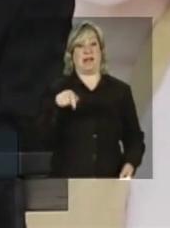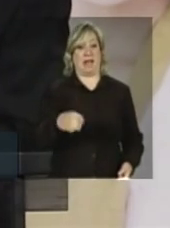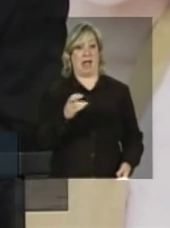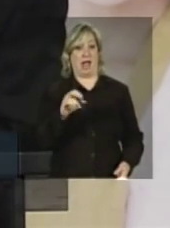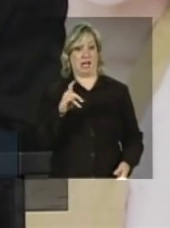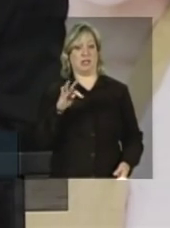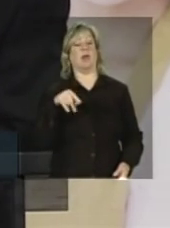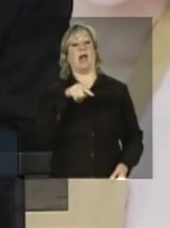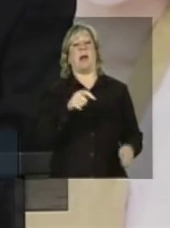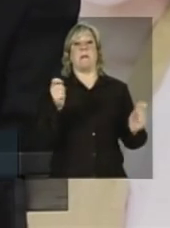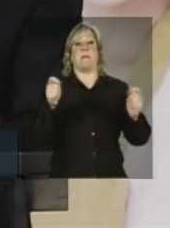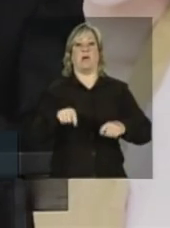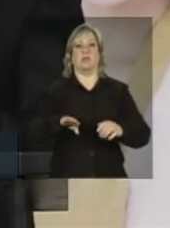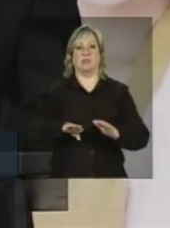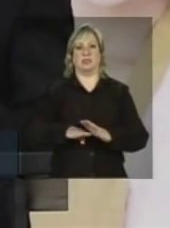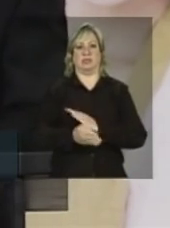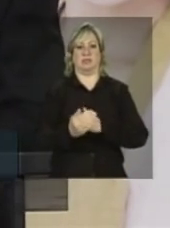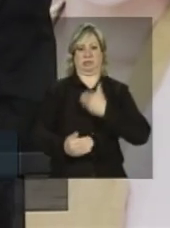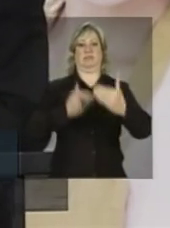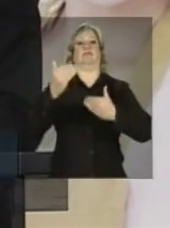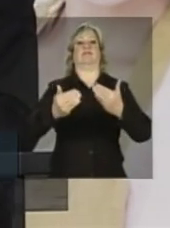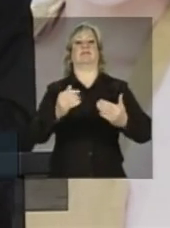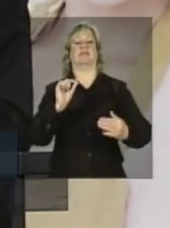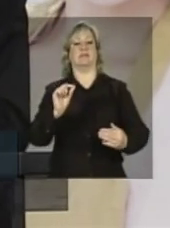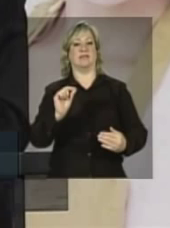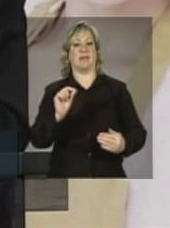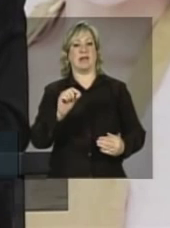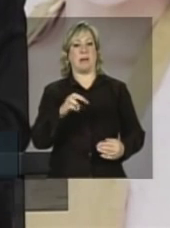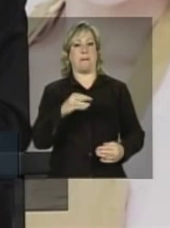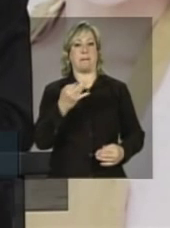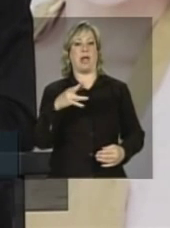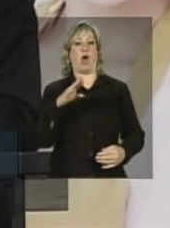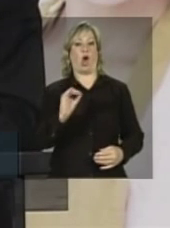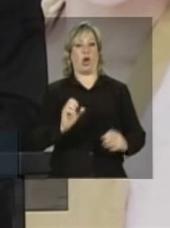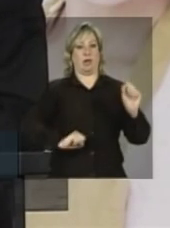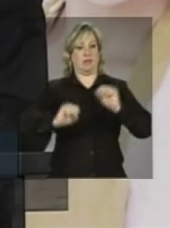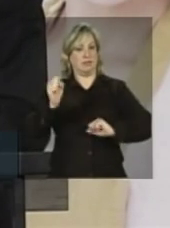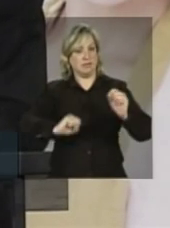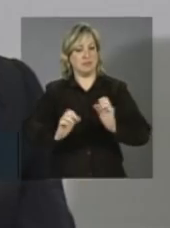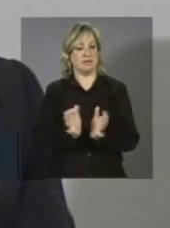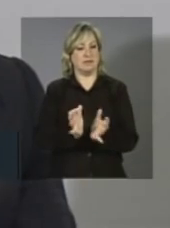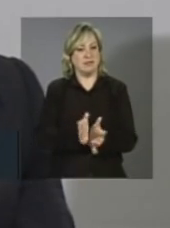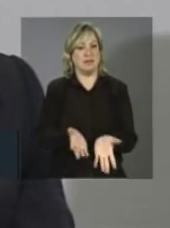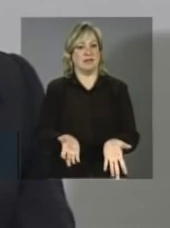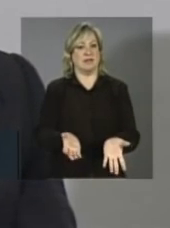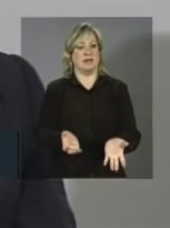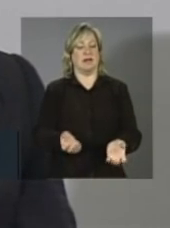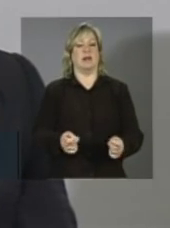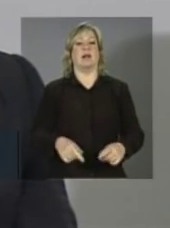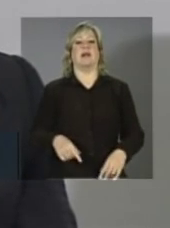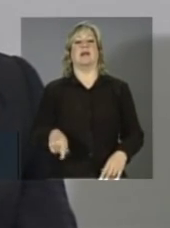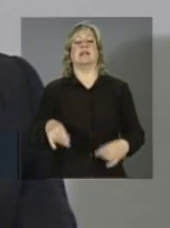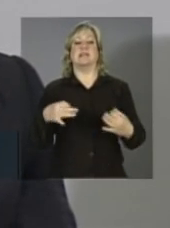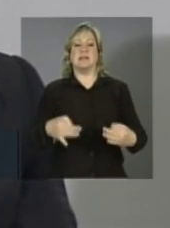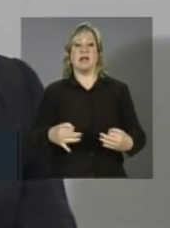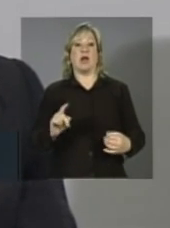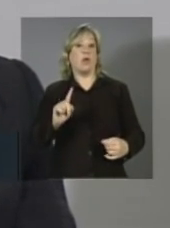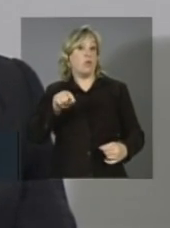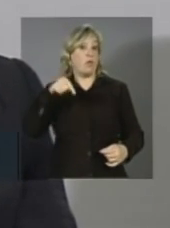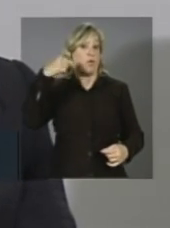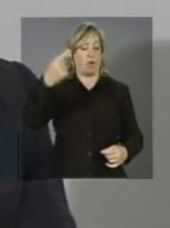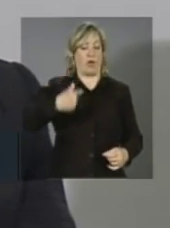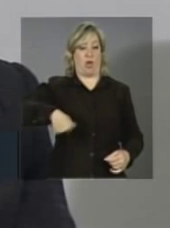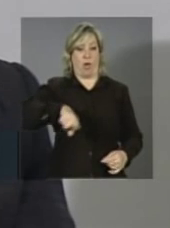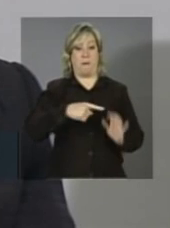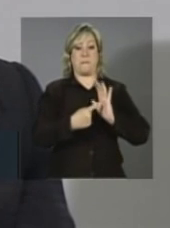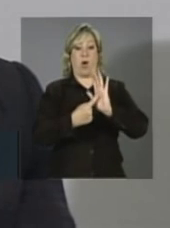ele pode se tornar um microempreendedor individual, de modo que, certamente, a próxima vez que nós